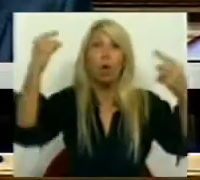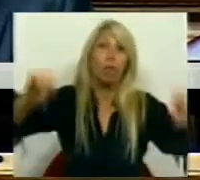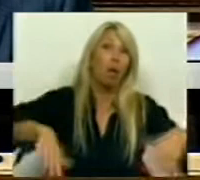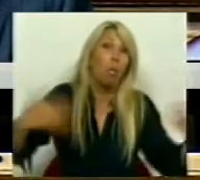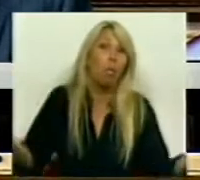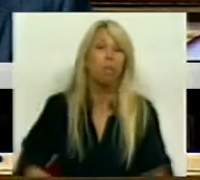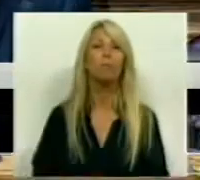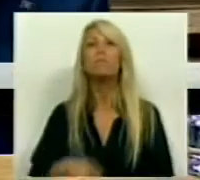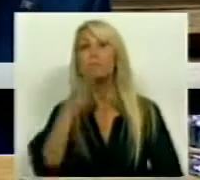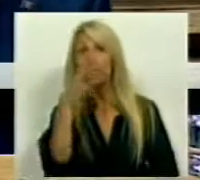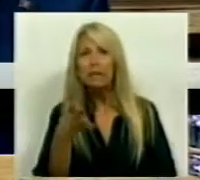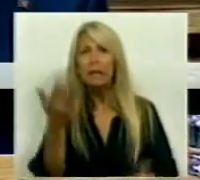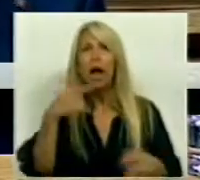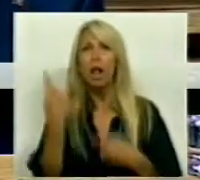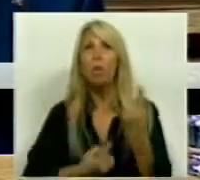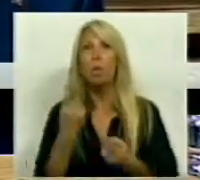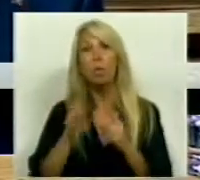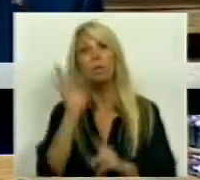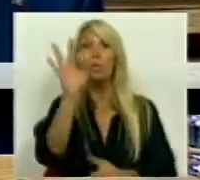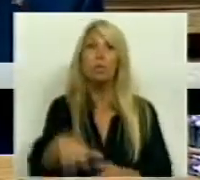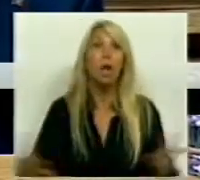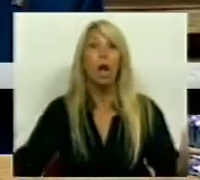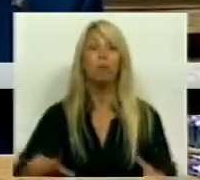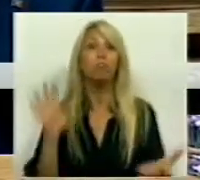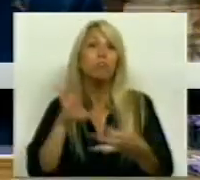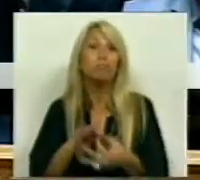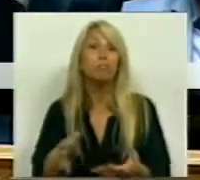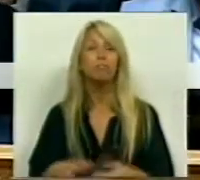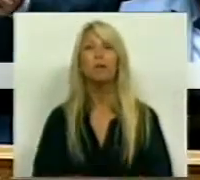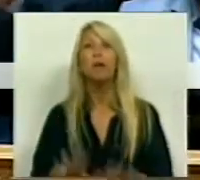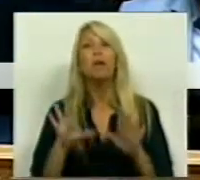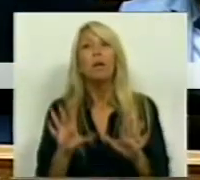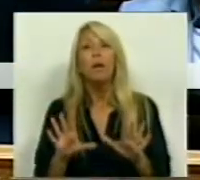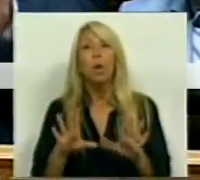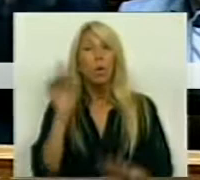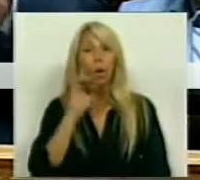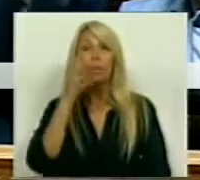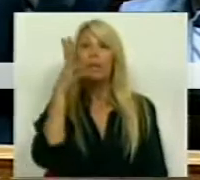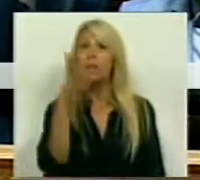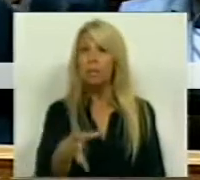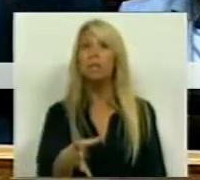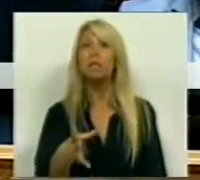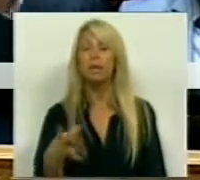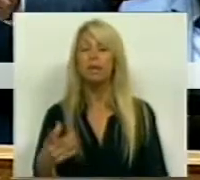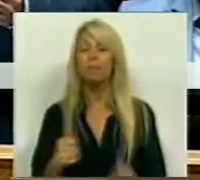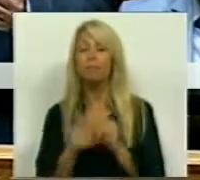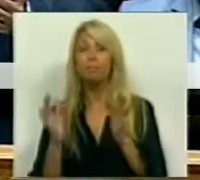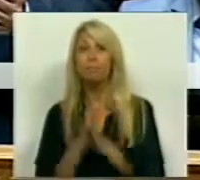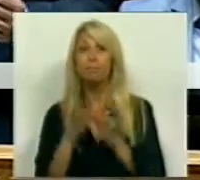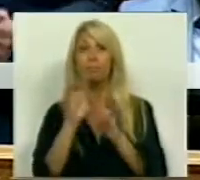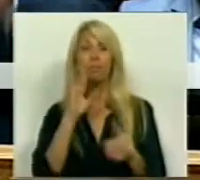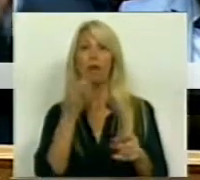alguma coisa sobre este sinal. Mas, aquilo que é importante dizer, que, no fundo, todas estas manobras, estas